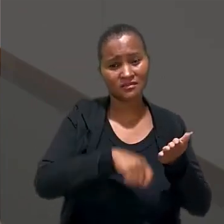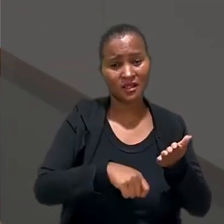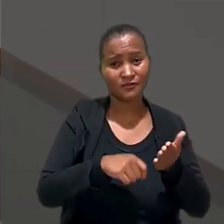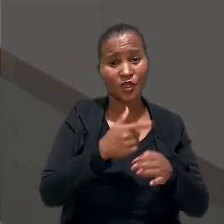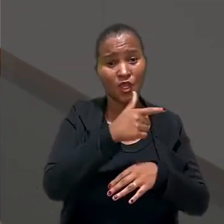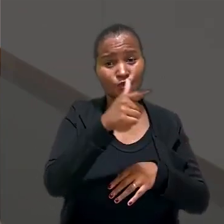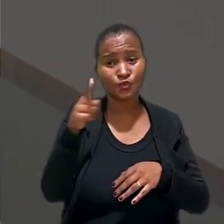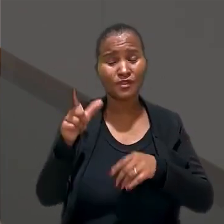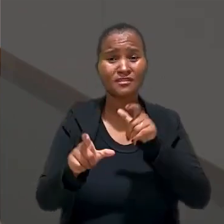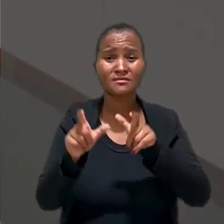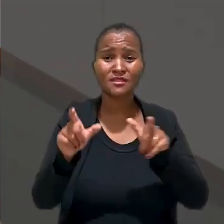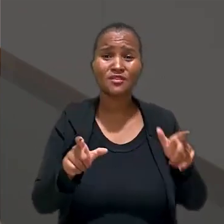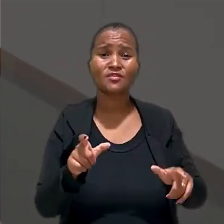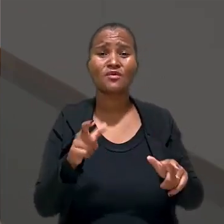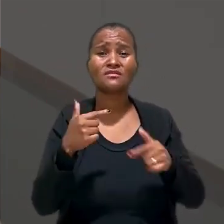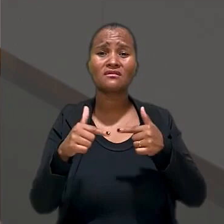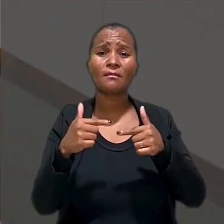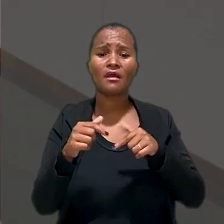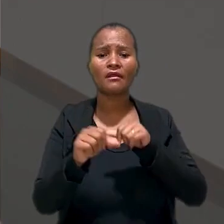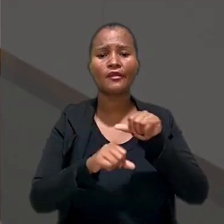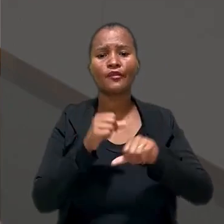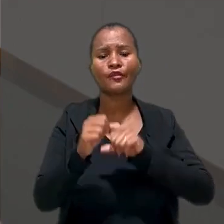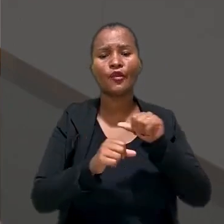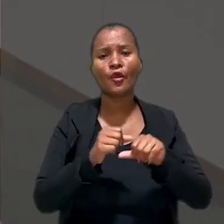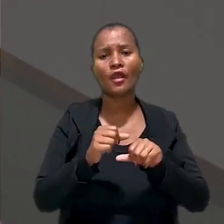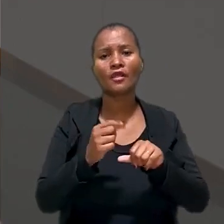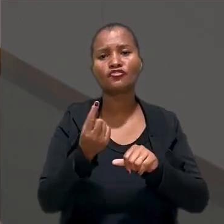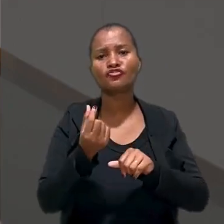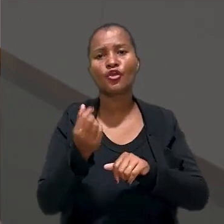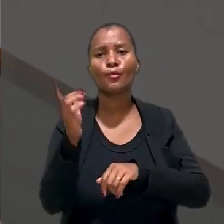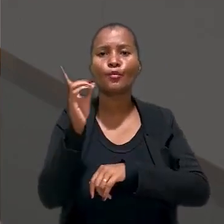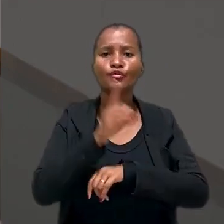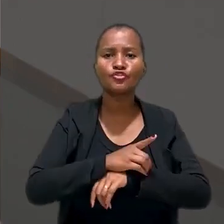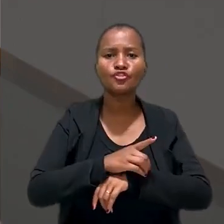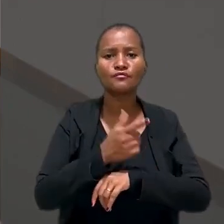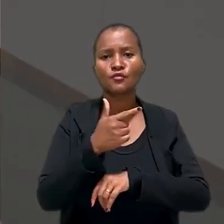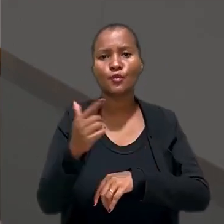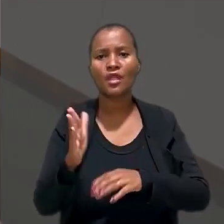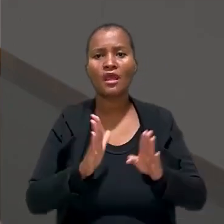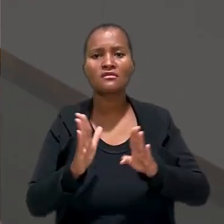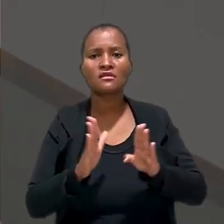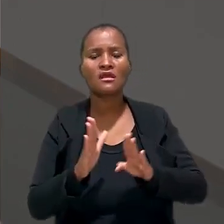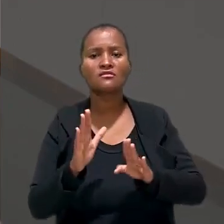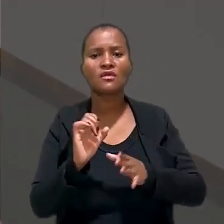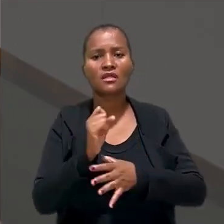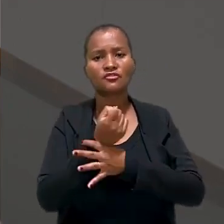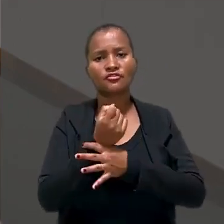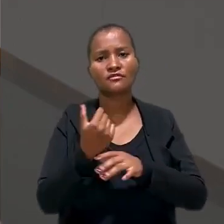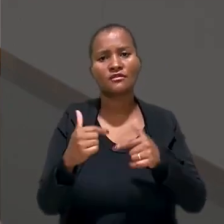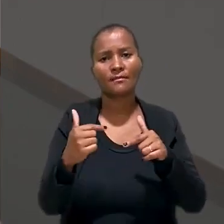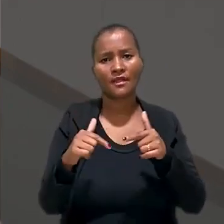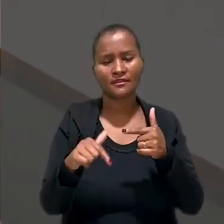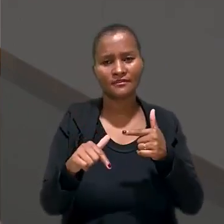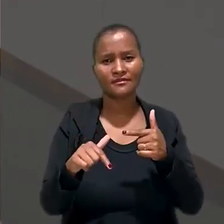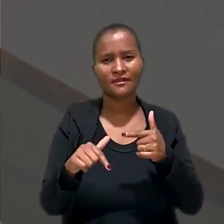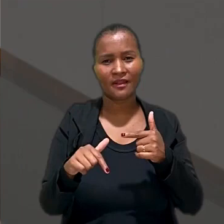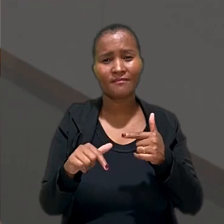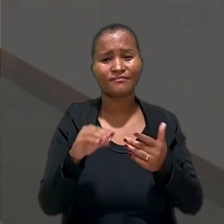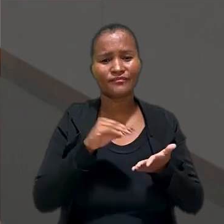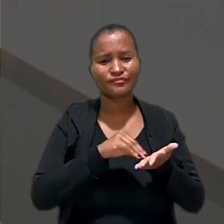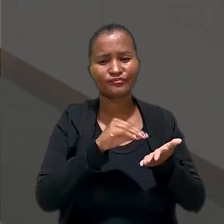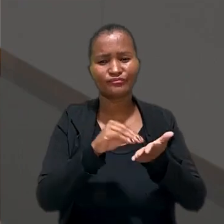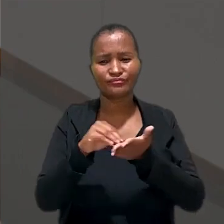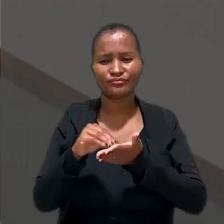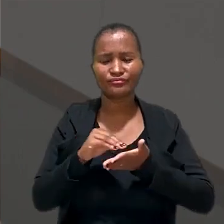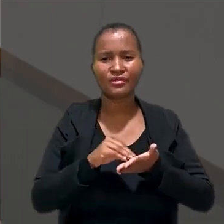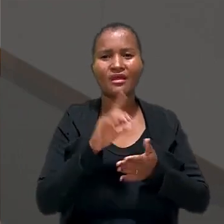isso, o restante presta serviço em troca de diárias e sem acesso a garantias trabalhistas. Em meio